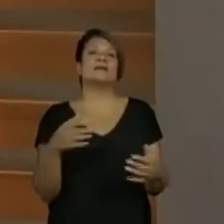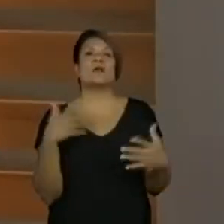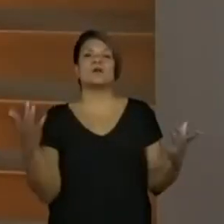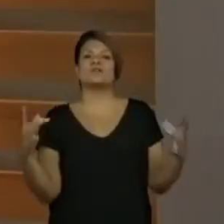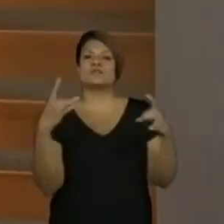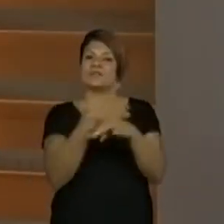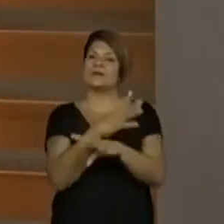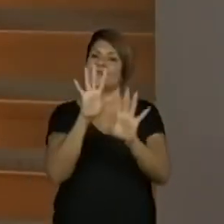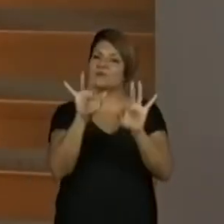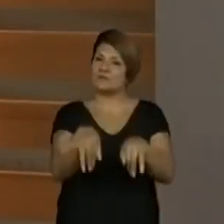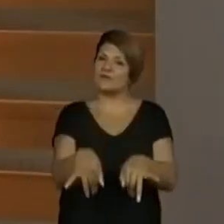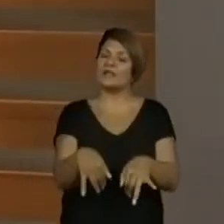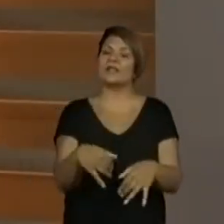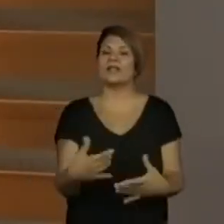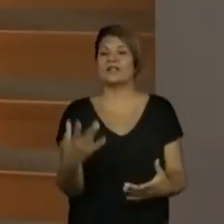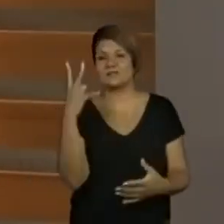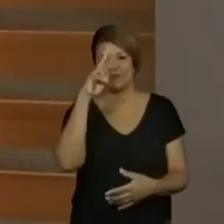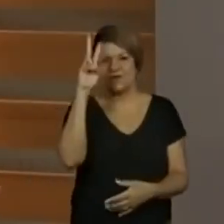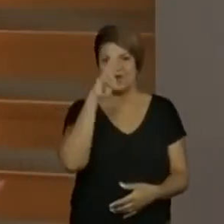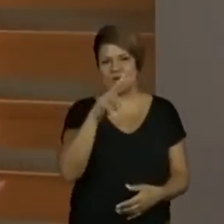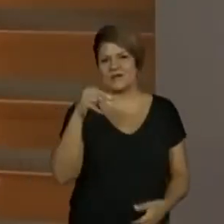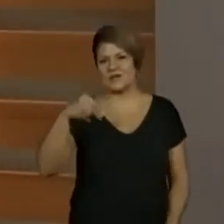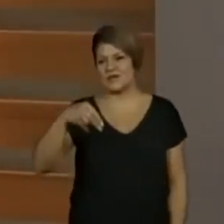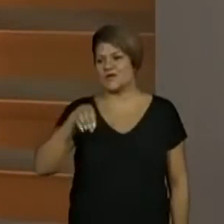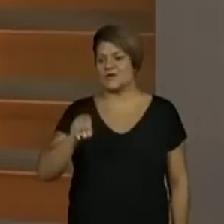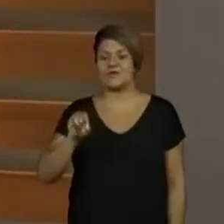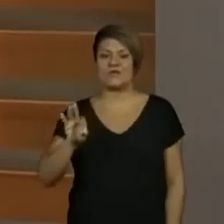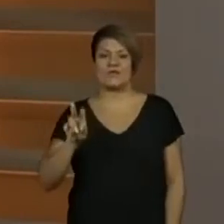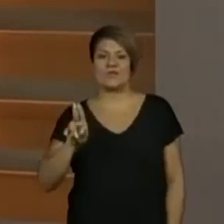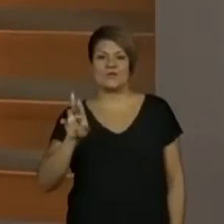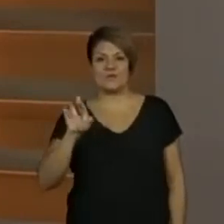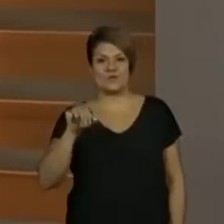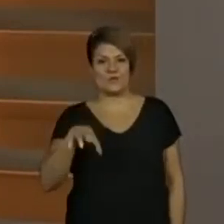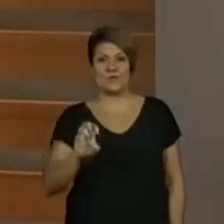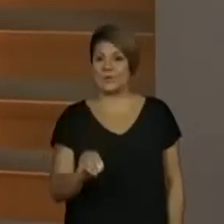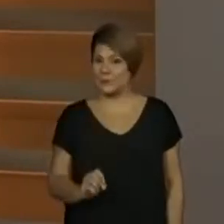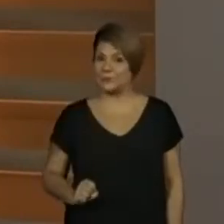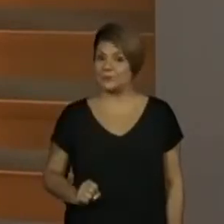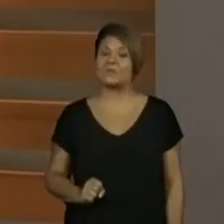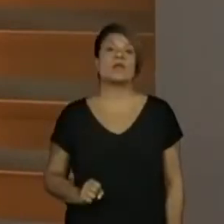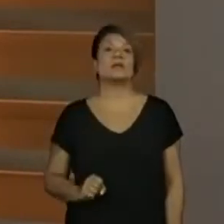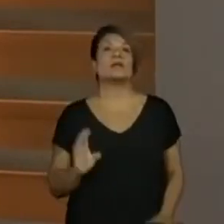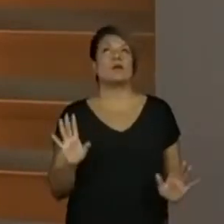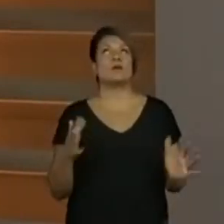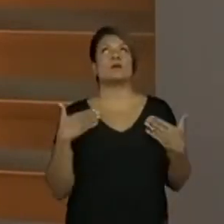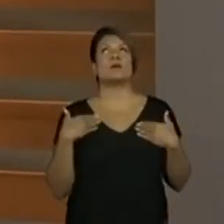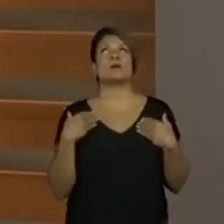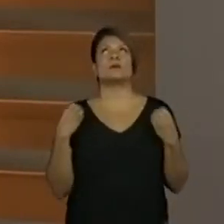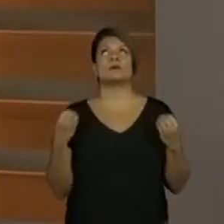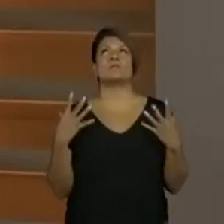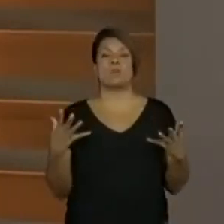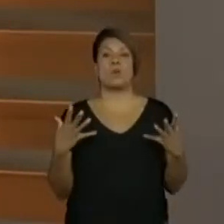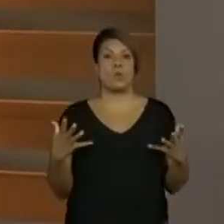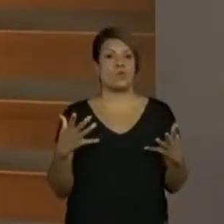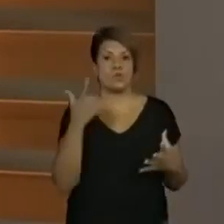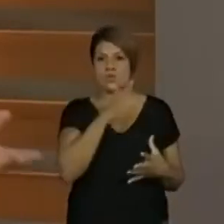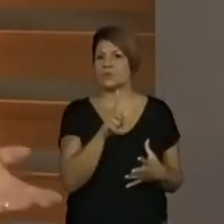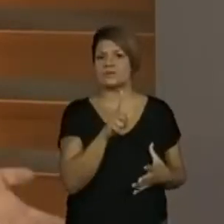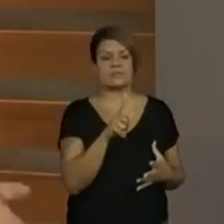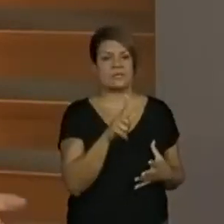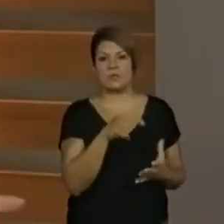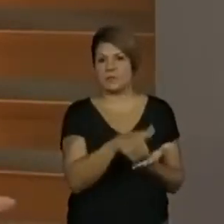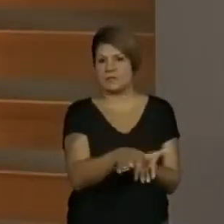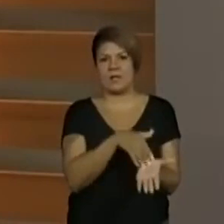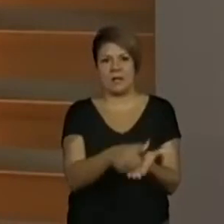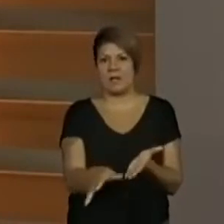noturno. Ainda bem que o noturno não conseguiu se dar bem, porque senão seria uma pena. Quantos seres seriam prejudicados? O reino